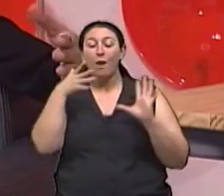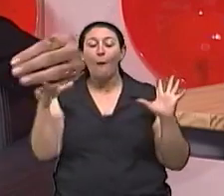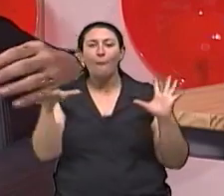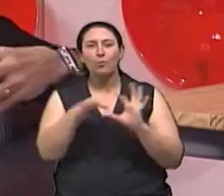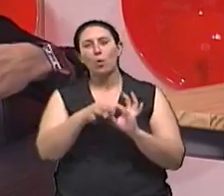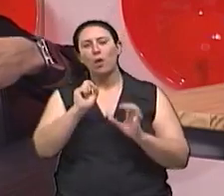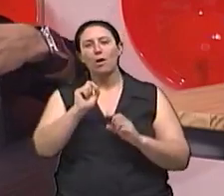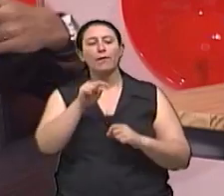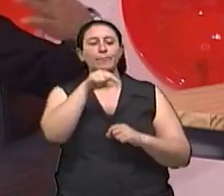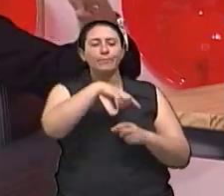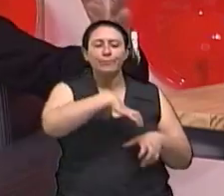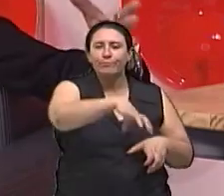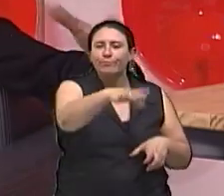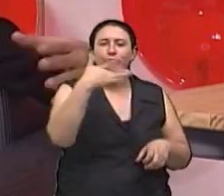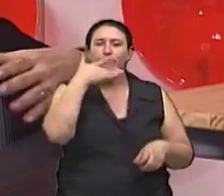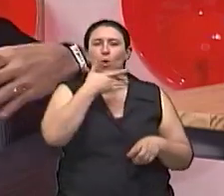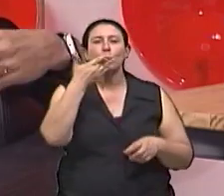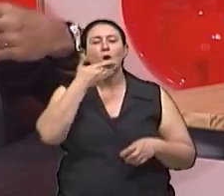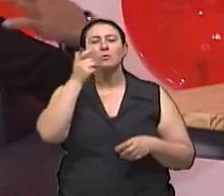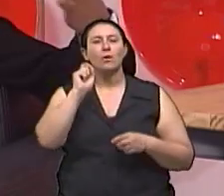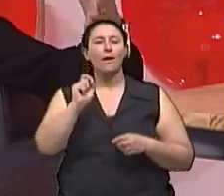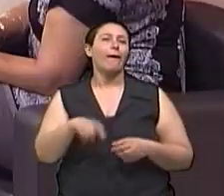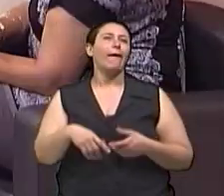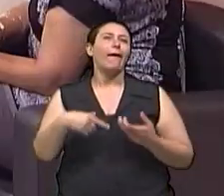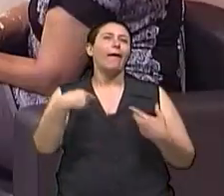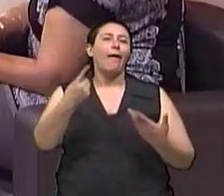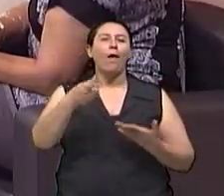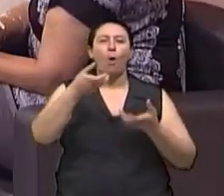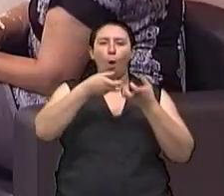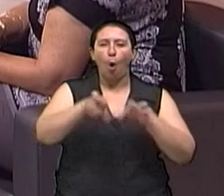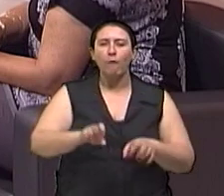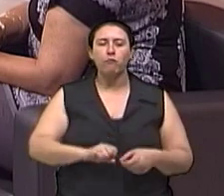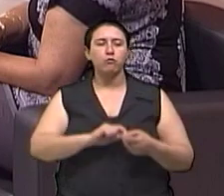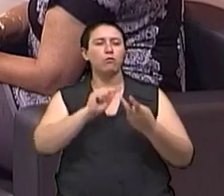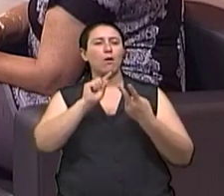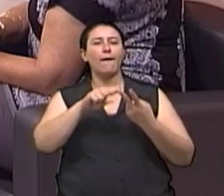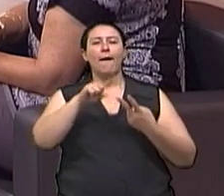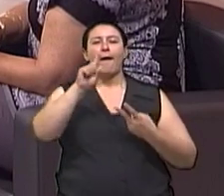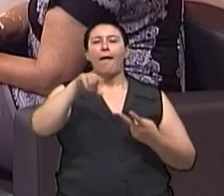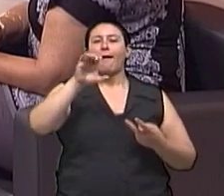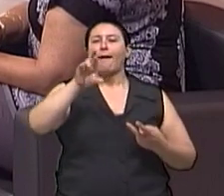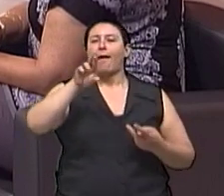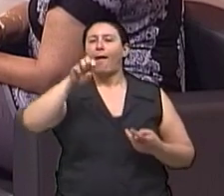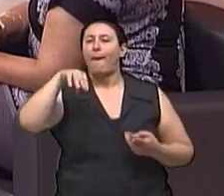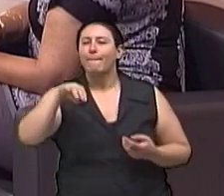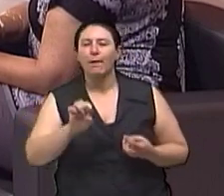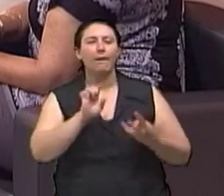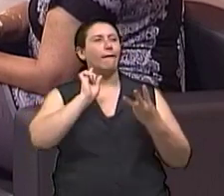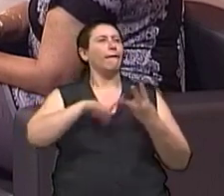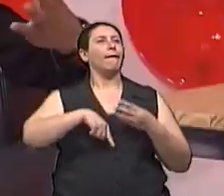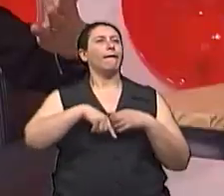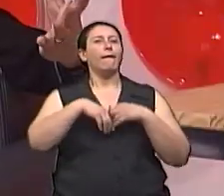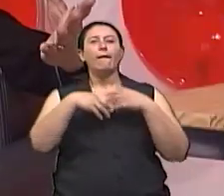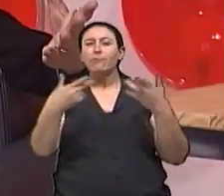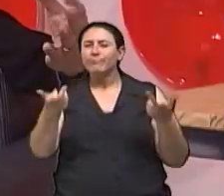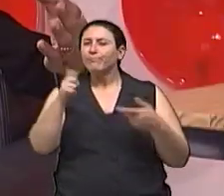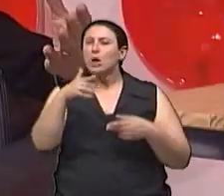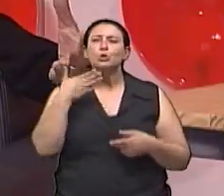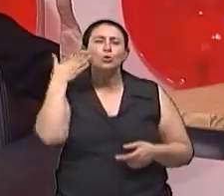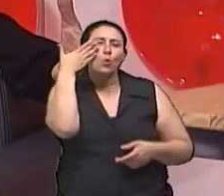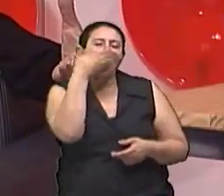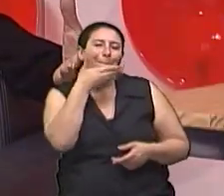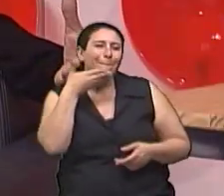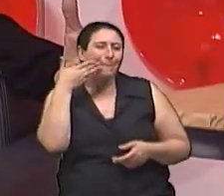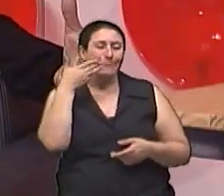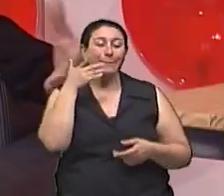Isabel Ovos Ou são chantilis Ou os cremes Às vezes somente se fosse uma sobremesa Uma salada de